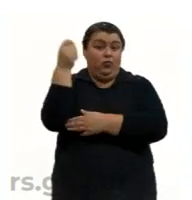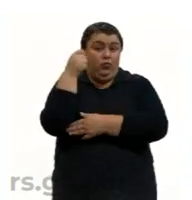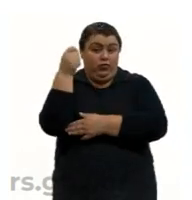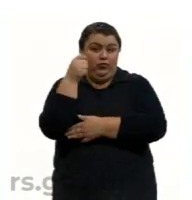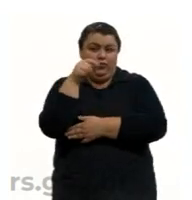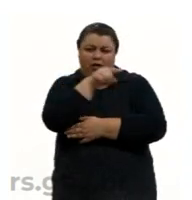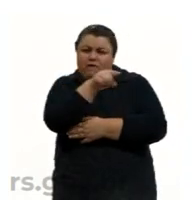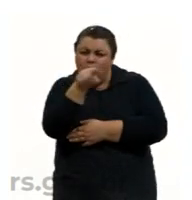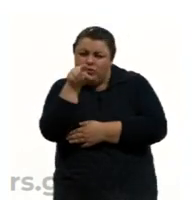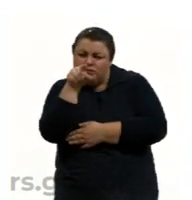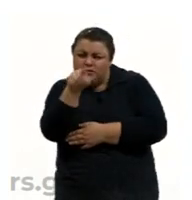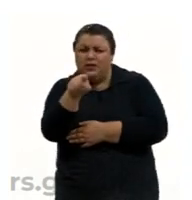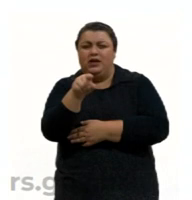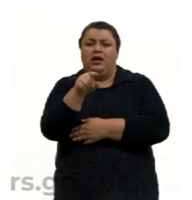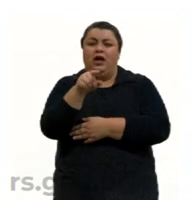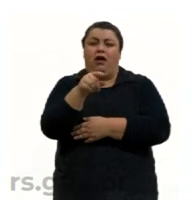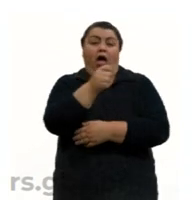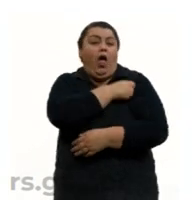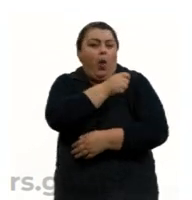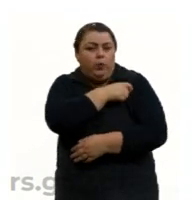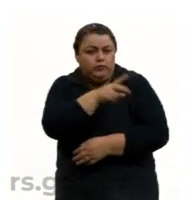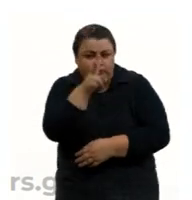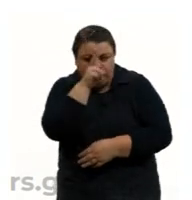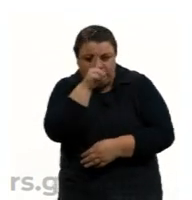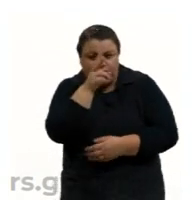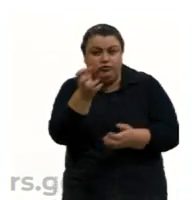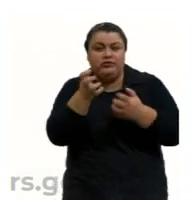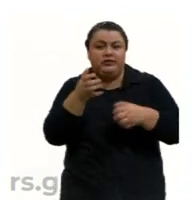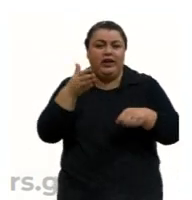concluente do ensino médio ou você que quer ingressar no ensino superior.